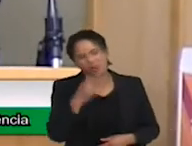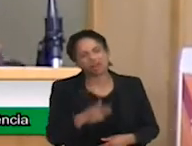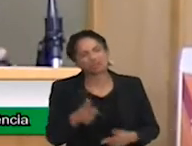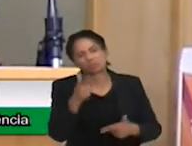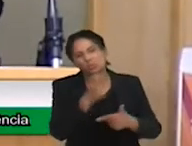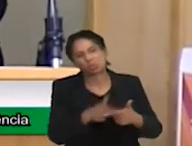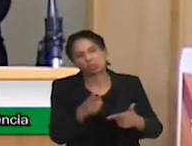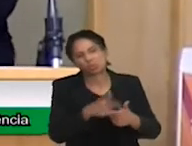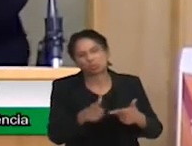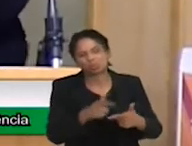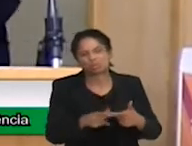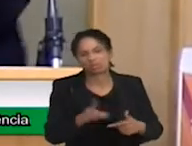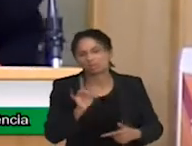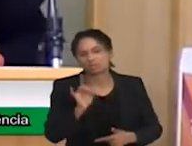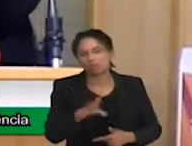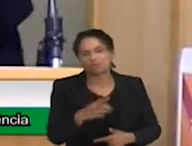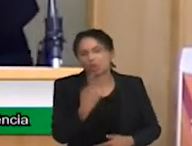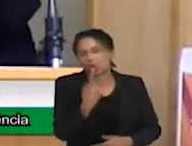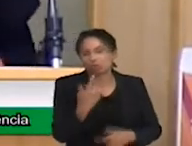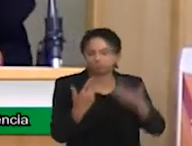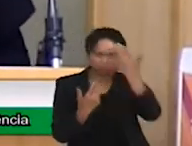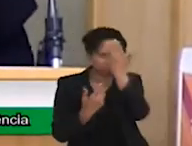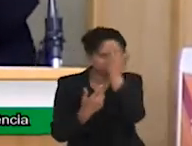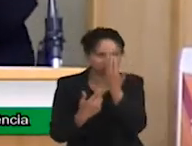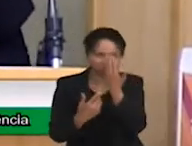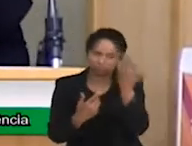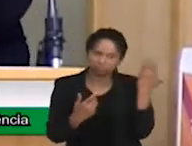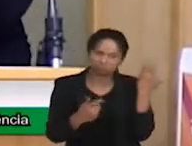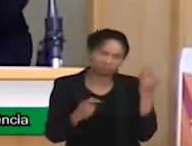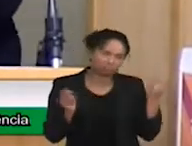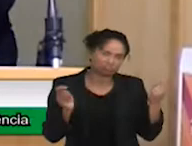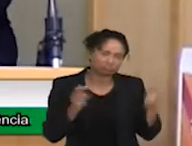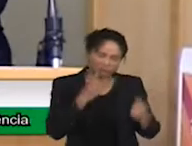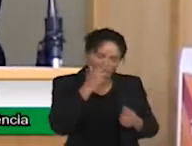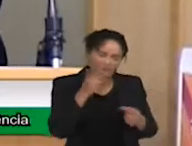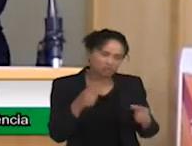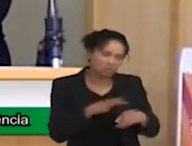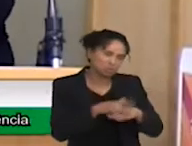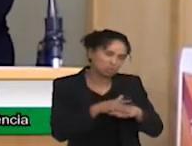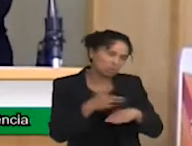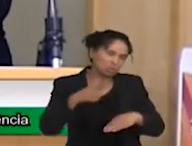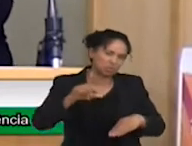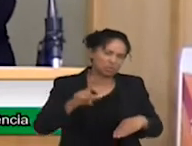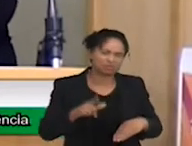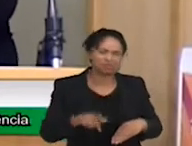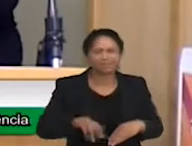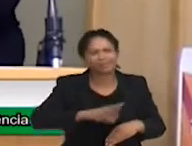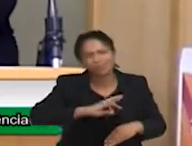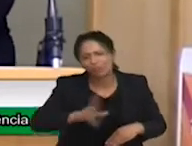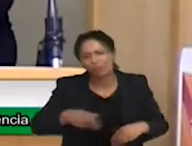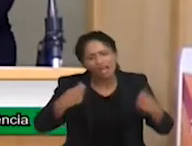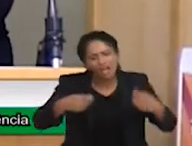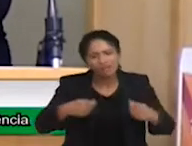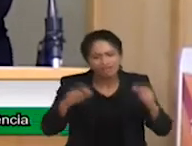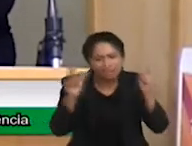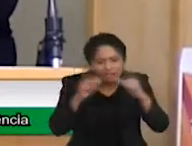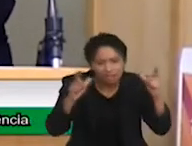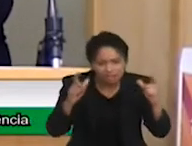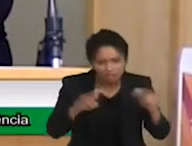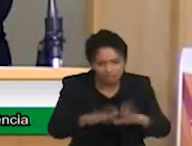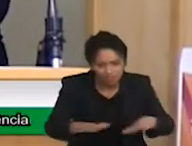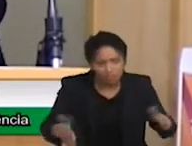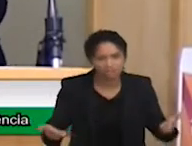isso não pode ser, e a gente tem que ter a coragem de falar, apontar, olha, tem um atraso de neurodesenvolvimento, vamos tratar,